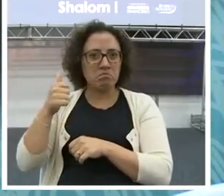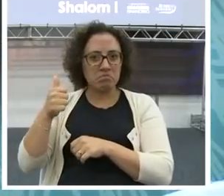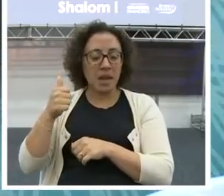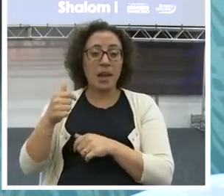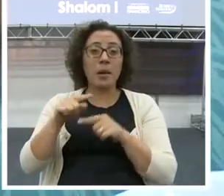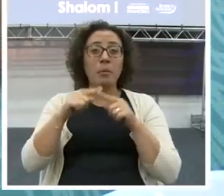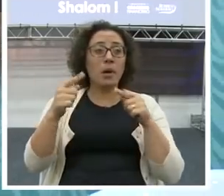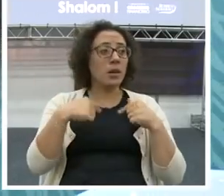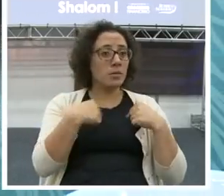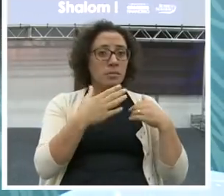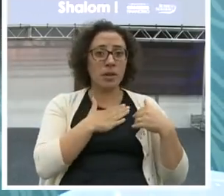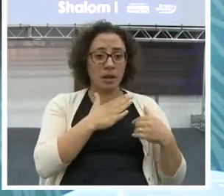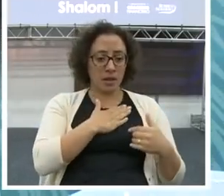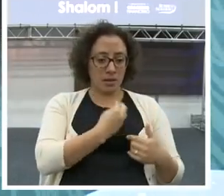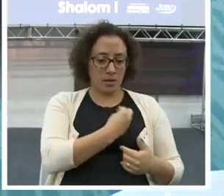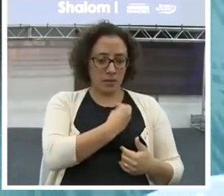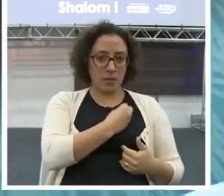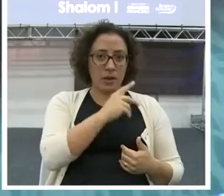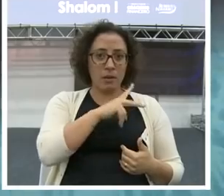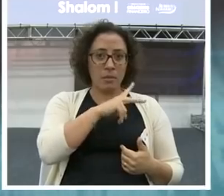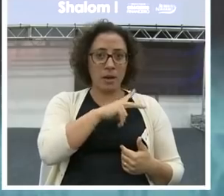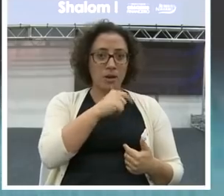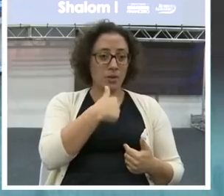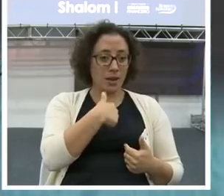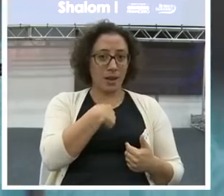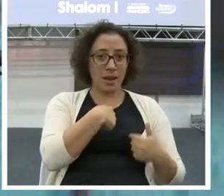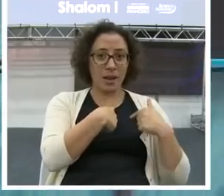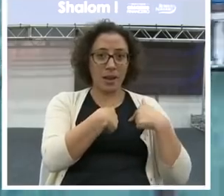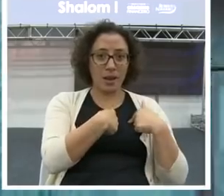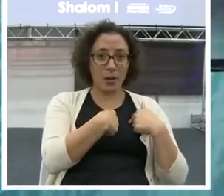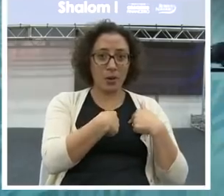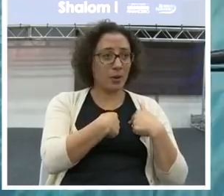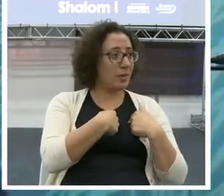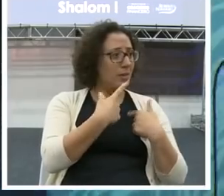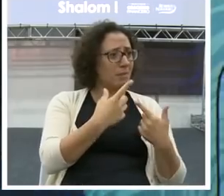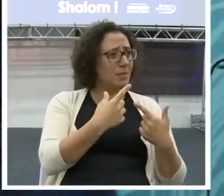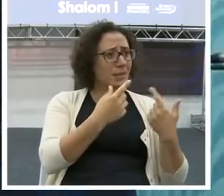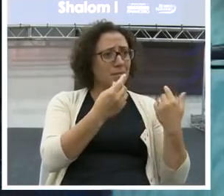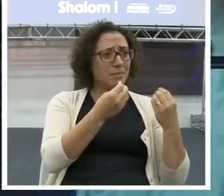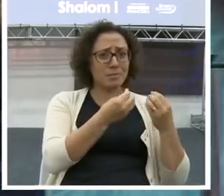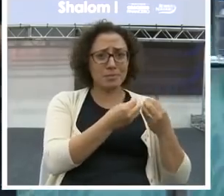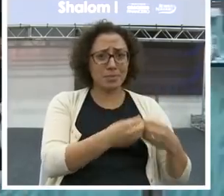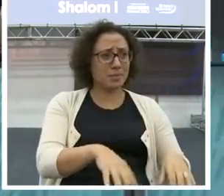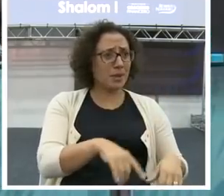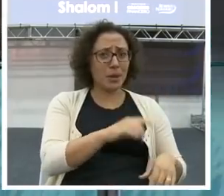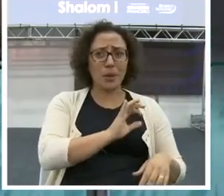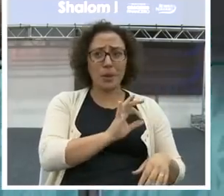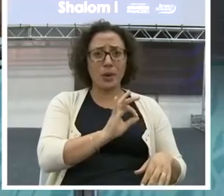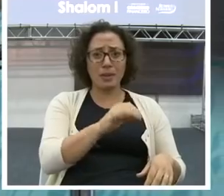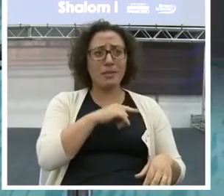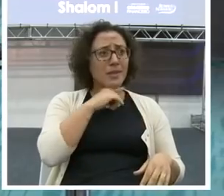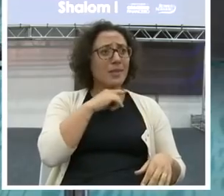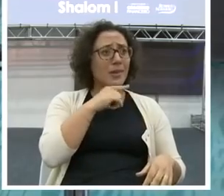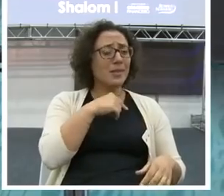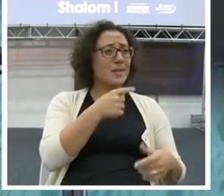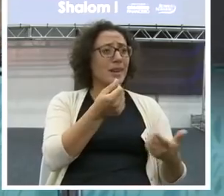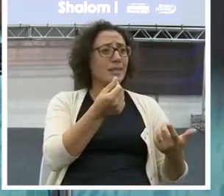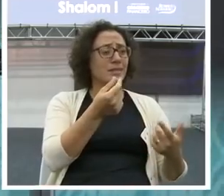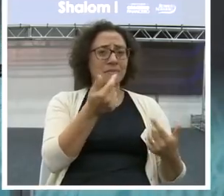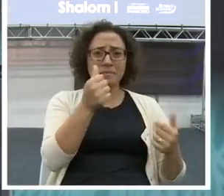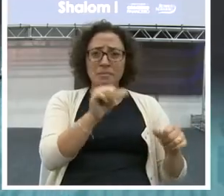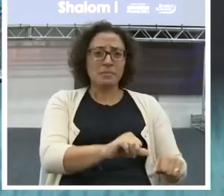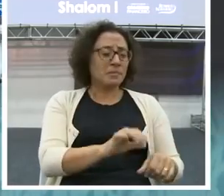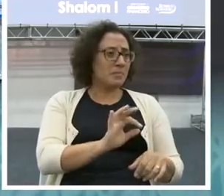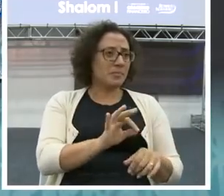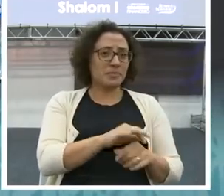vida, você ferra muito. Bom, primeira coisa, você não tem que olhar o seu passado, o que você foi, é daqui para frente, tá? É evoluir, ter metas para